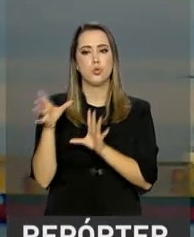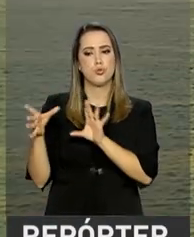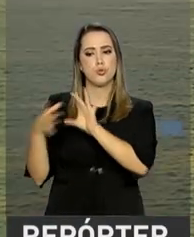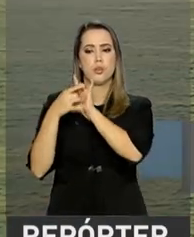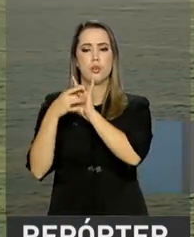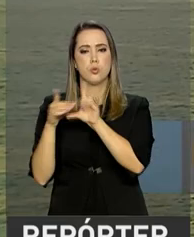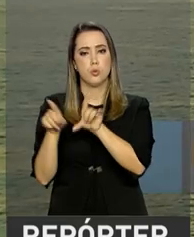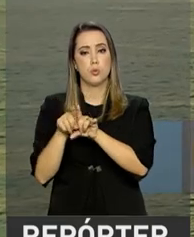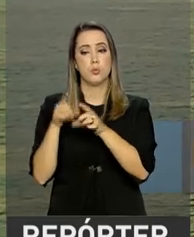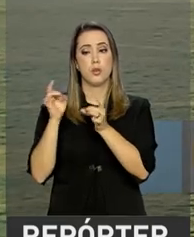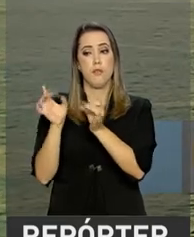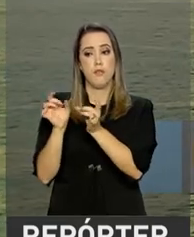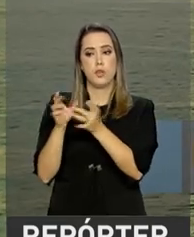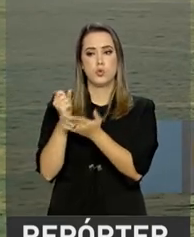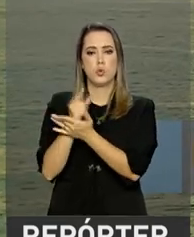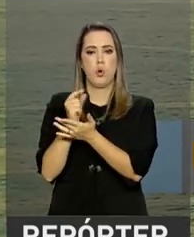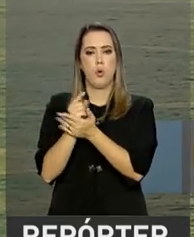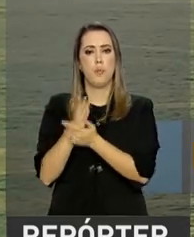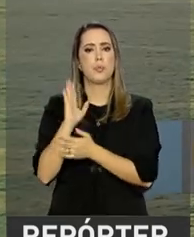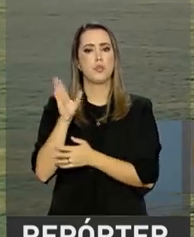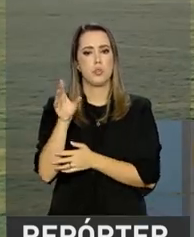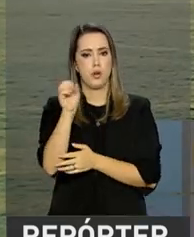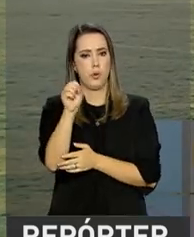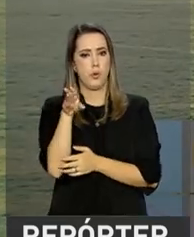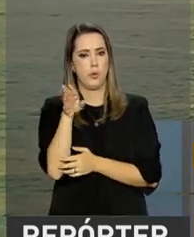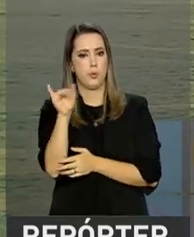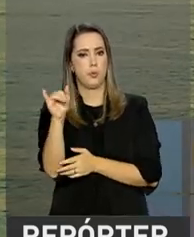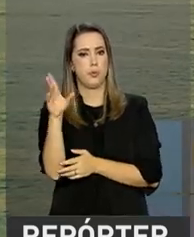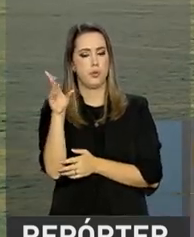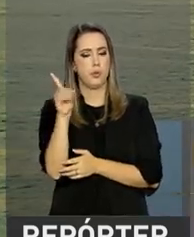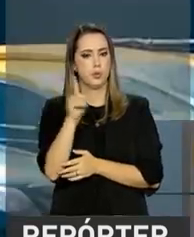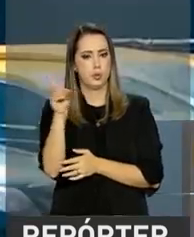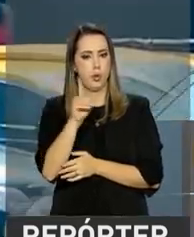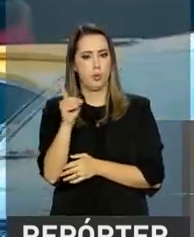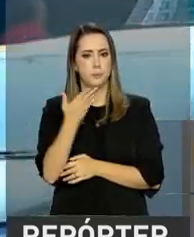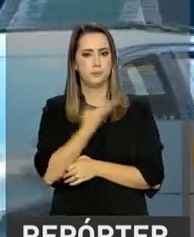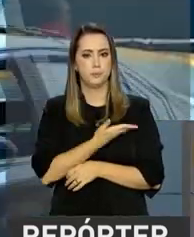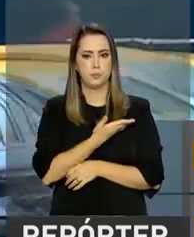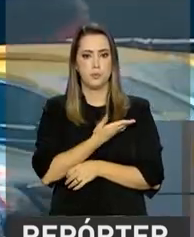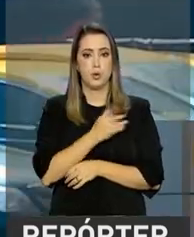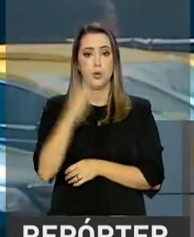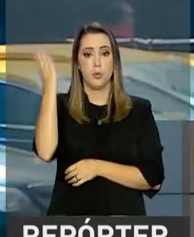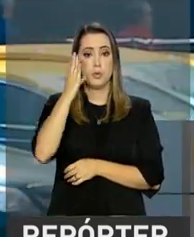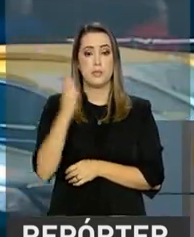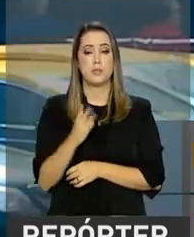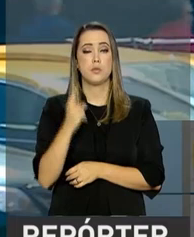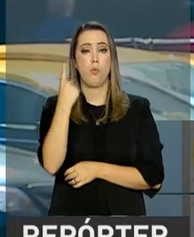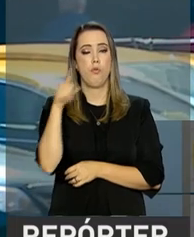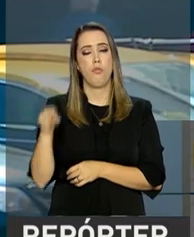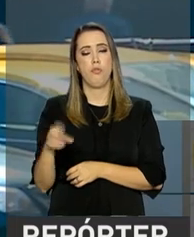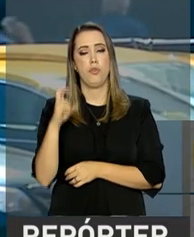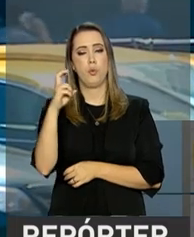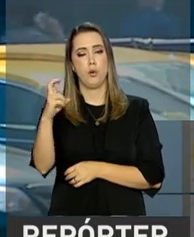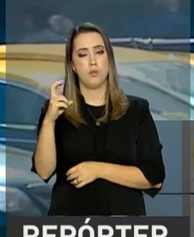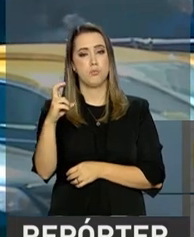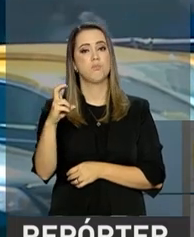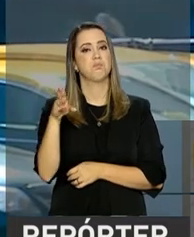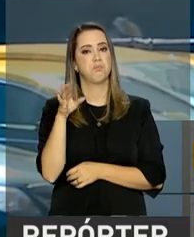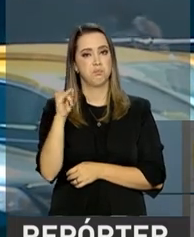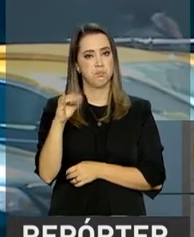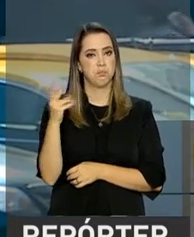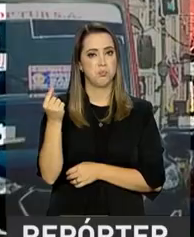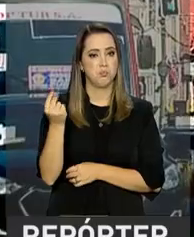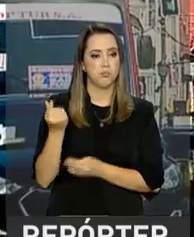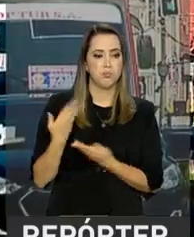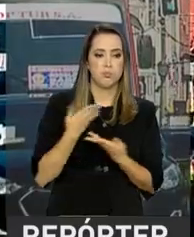países atingiu 8 bilhões e meio de dólares em 2017, com saldo positivo para o Brasil de 1 bilhão e meio de